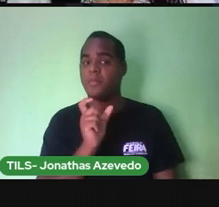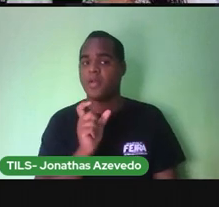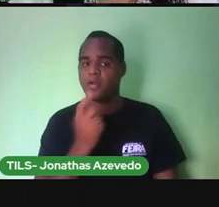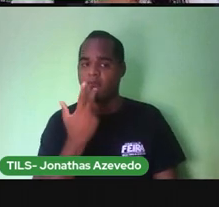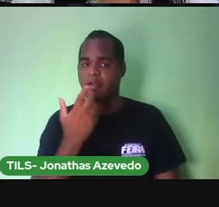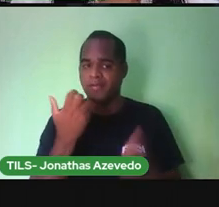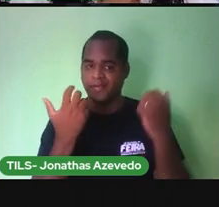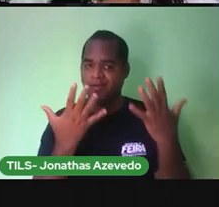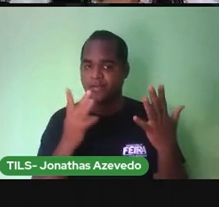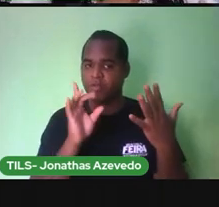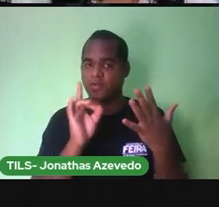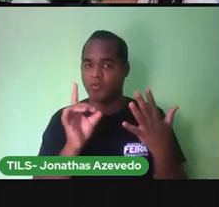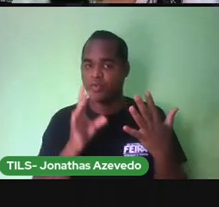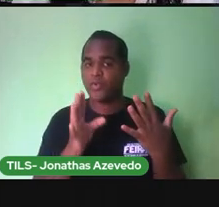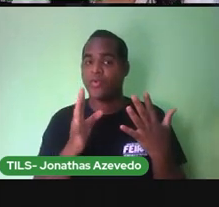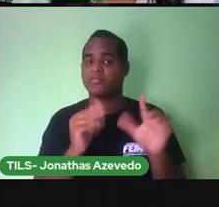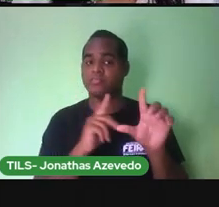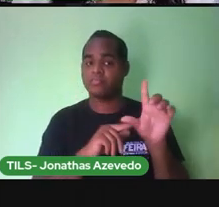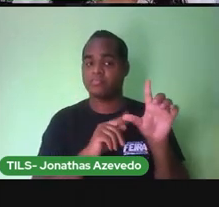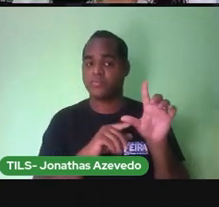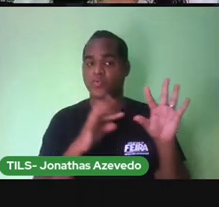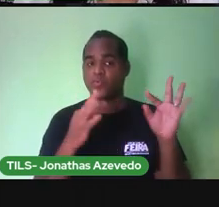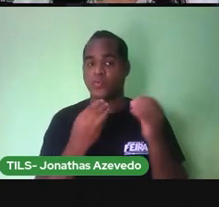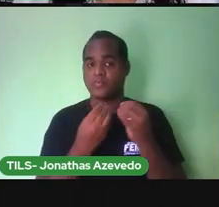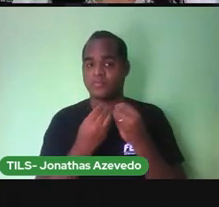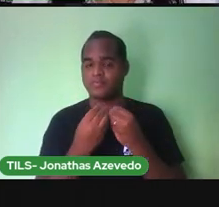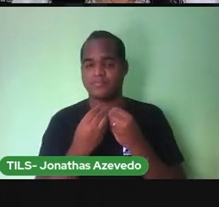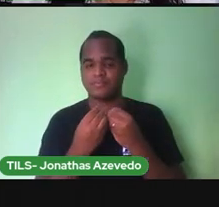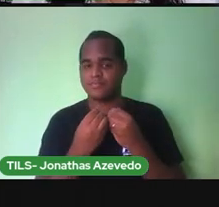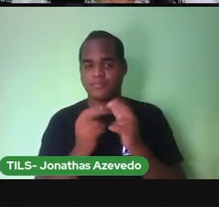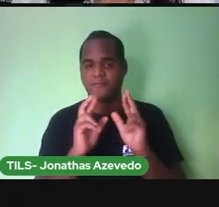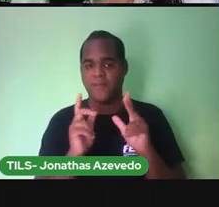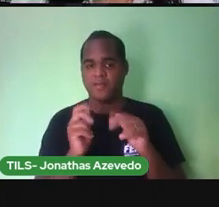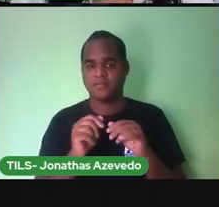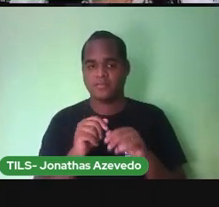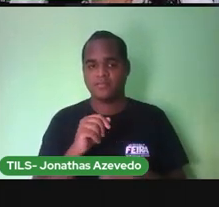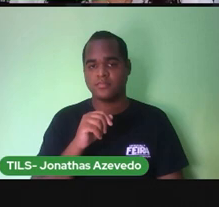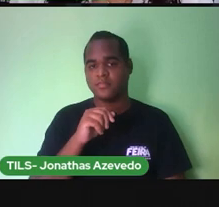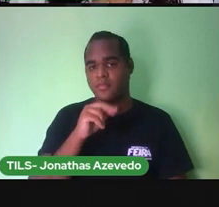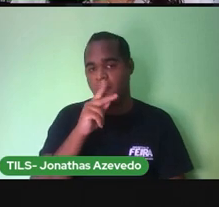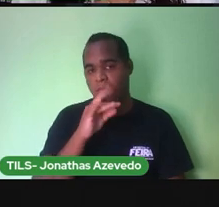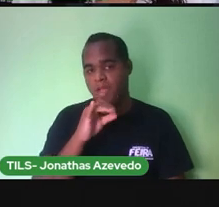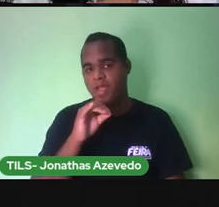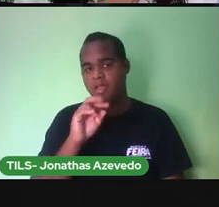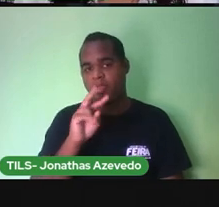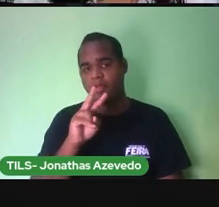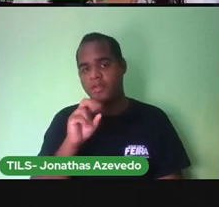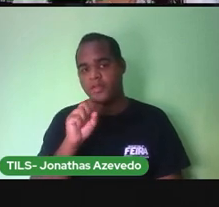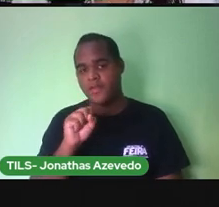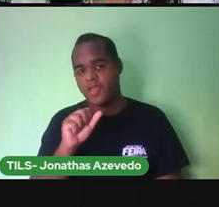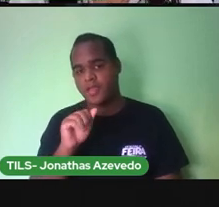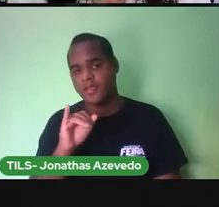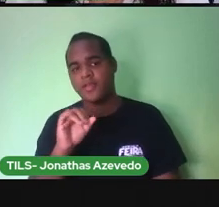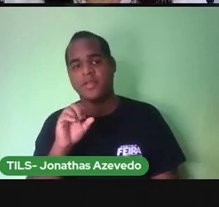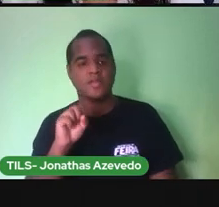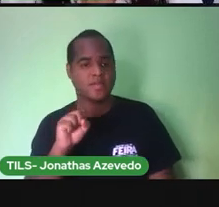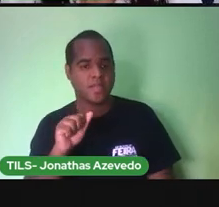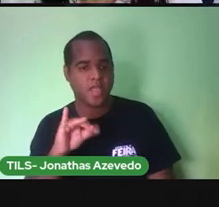nós mudamos a palavra inteira. PAI, SAI e VAI.